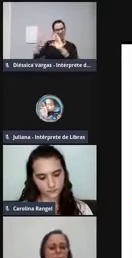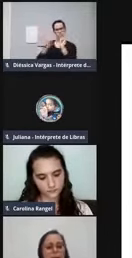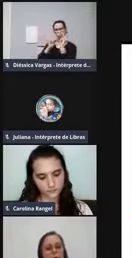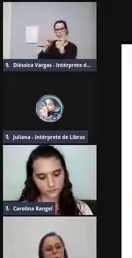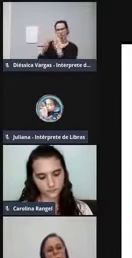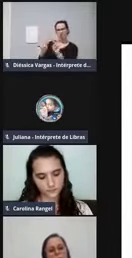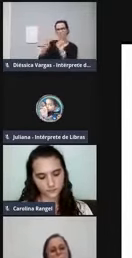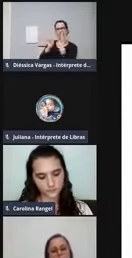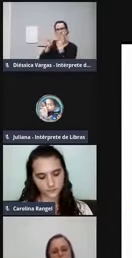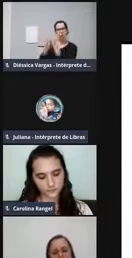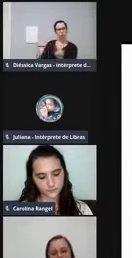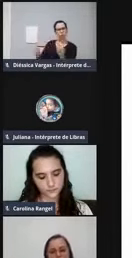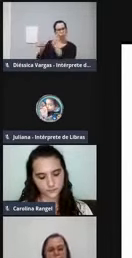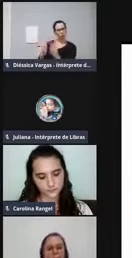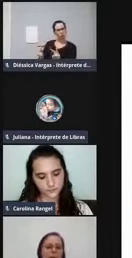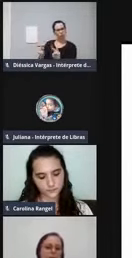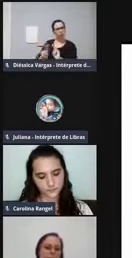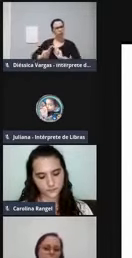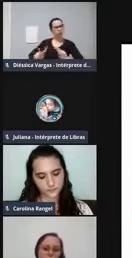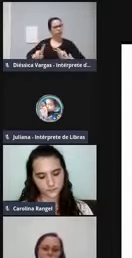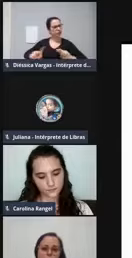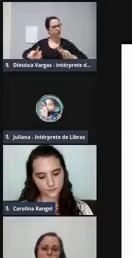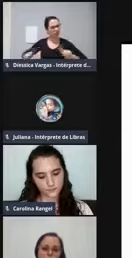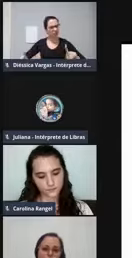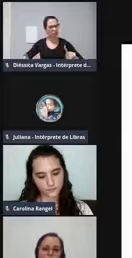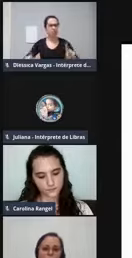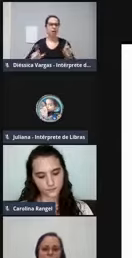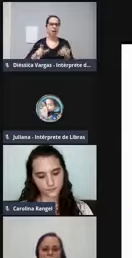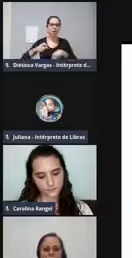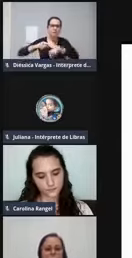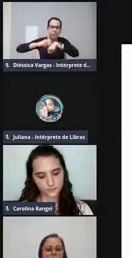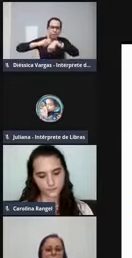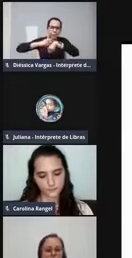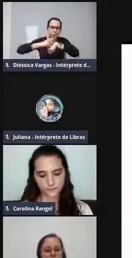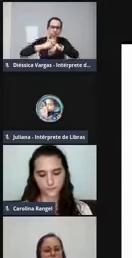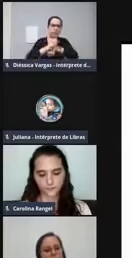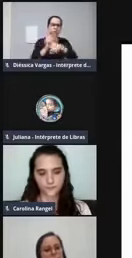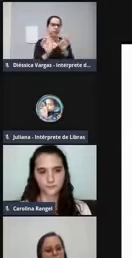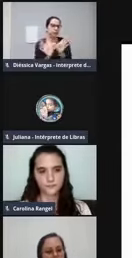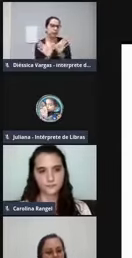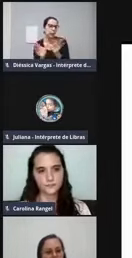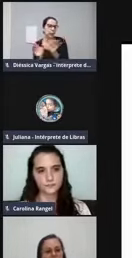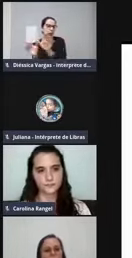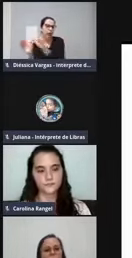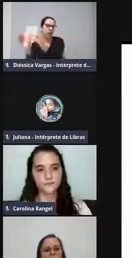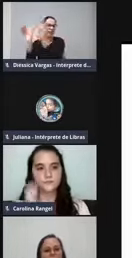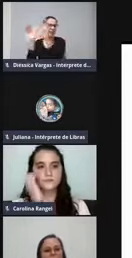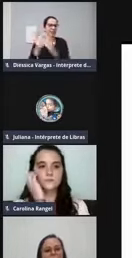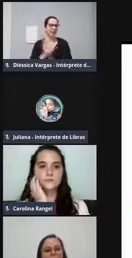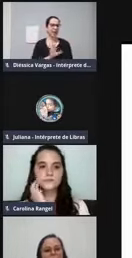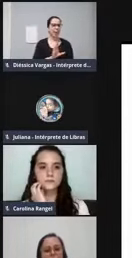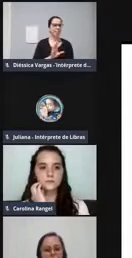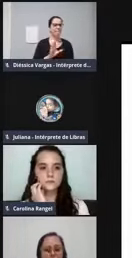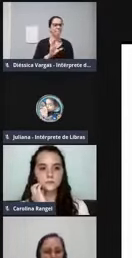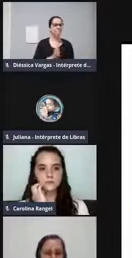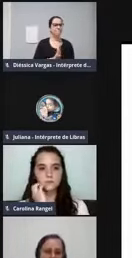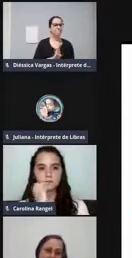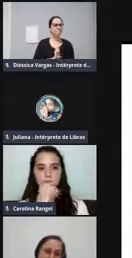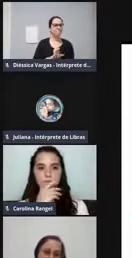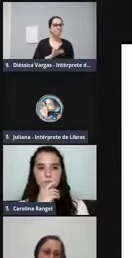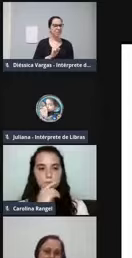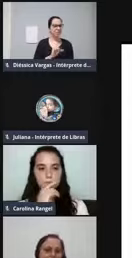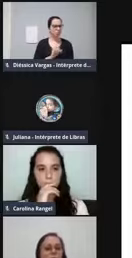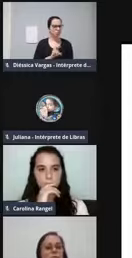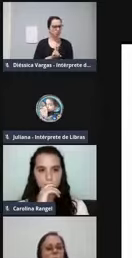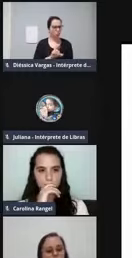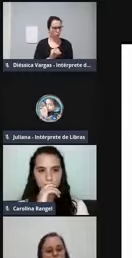formiga com uma borboleta, com um besouro, por exemplo, a gente vê que eles têm uma forma